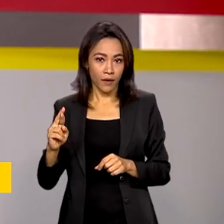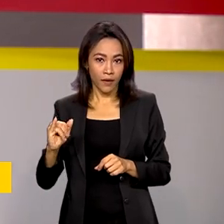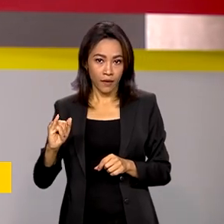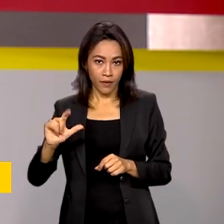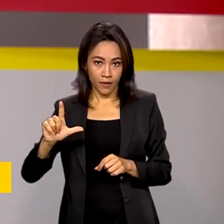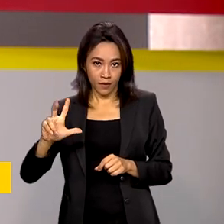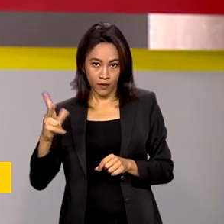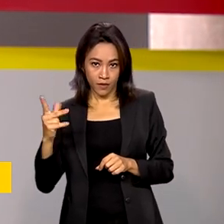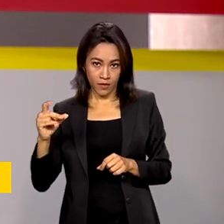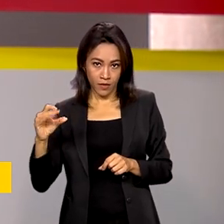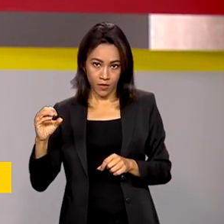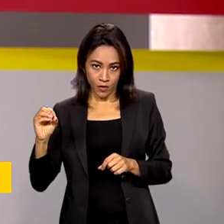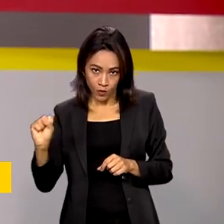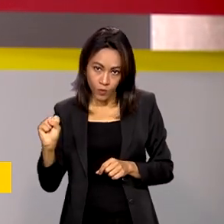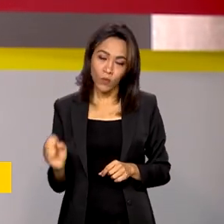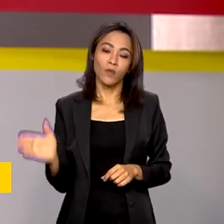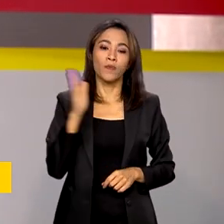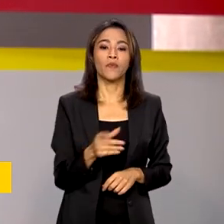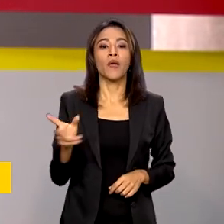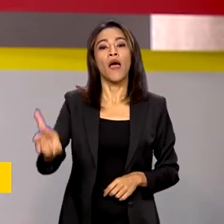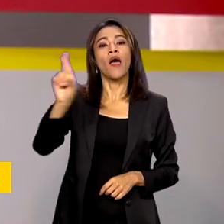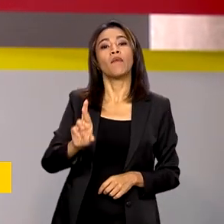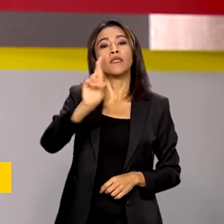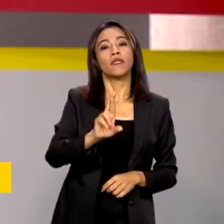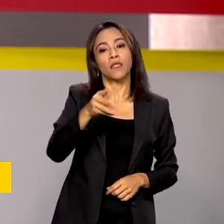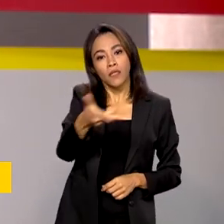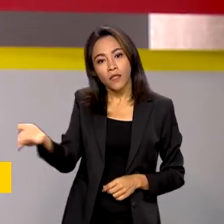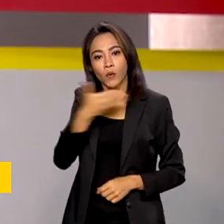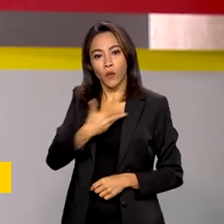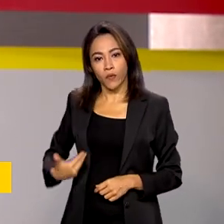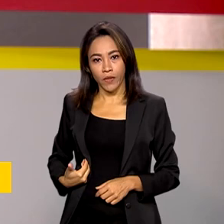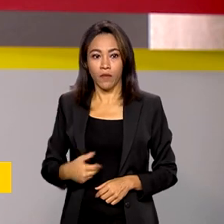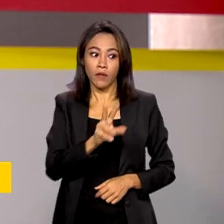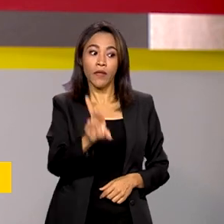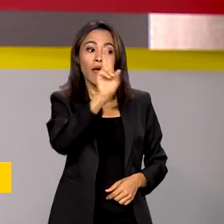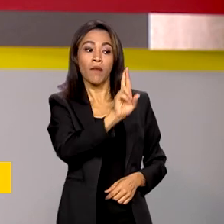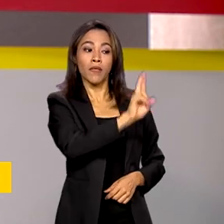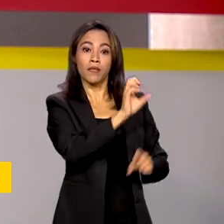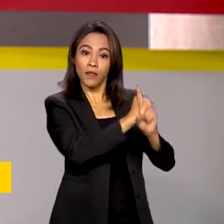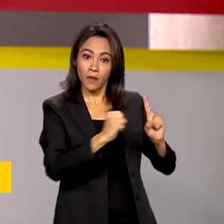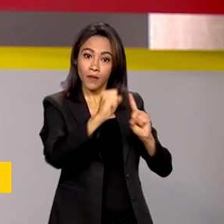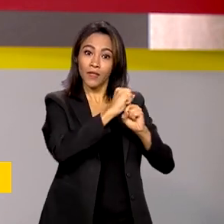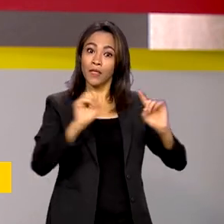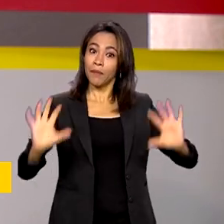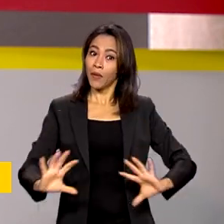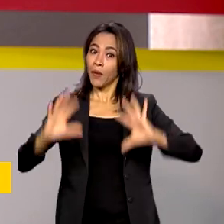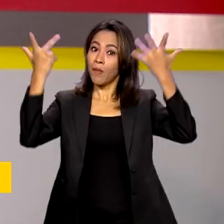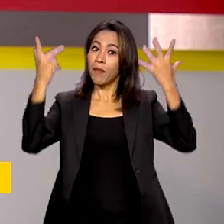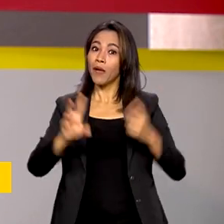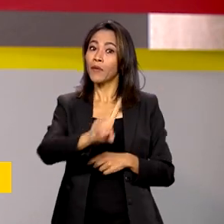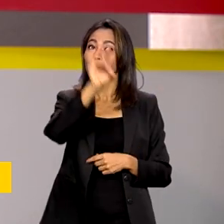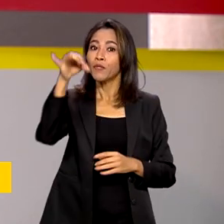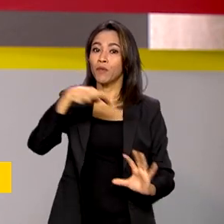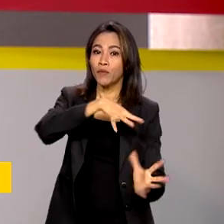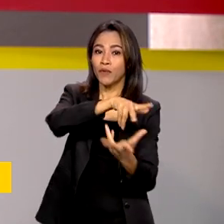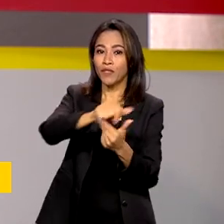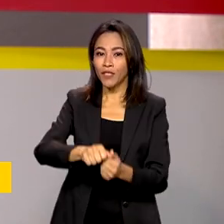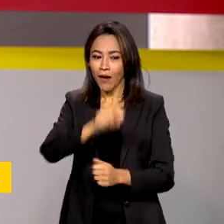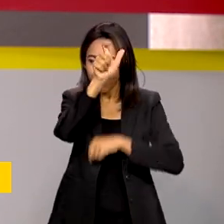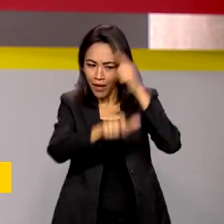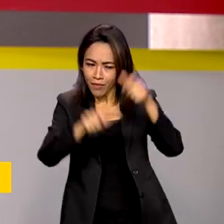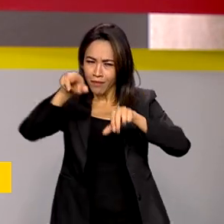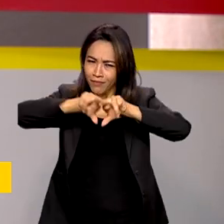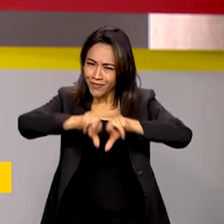Representantes do governo e da sociedade civil se reuniram para comemorar o Dia Mundial da Diversidade Cultural, lembrado desde